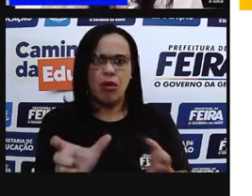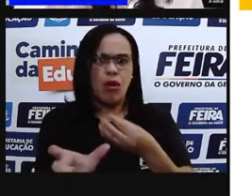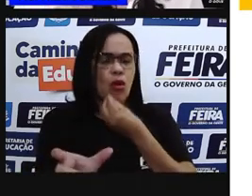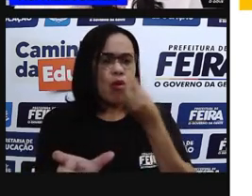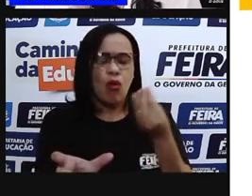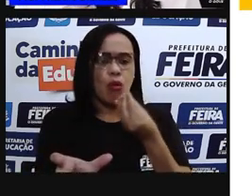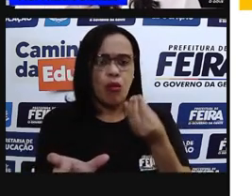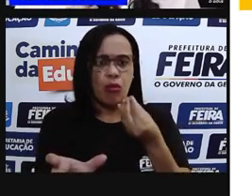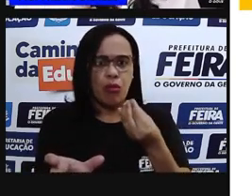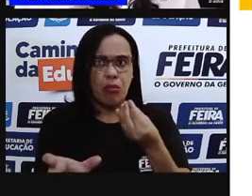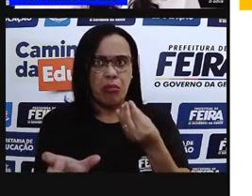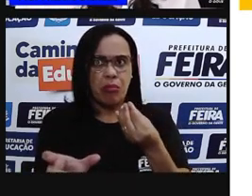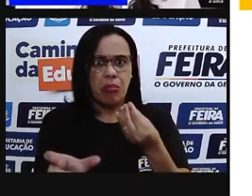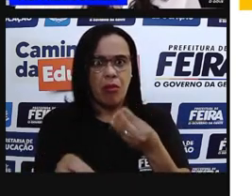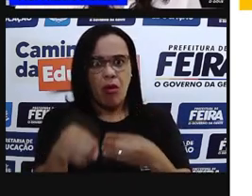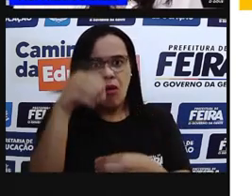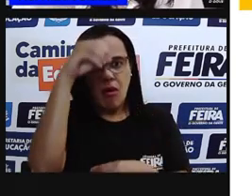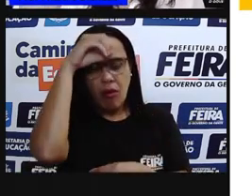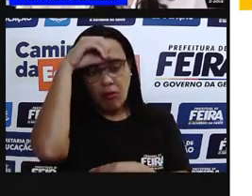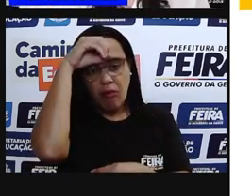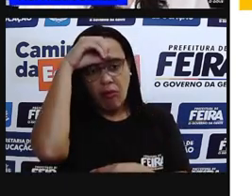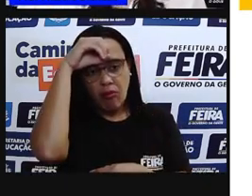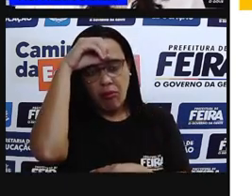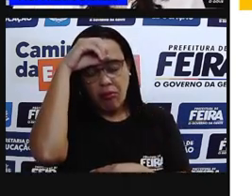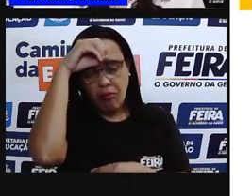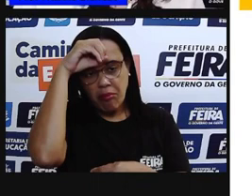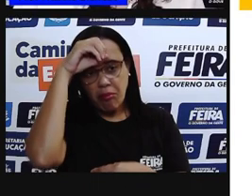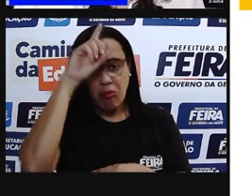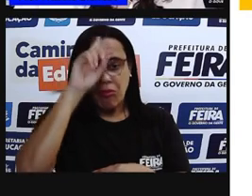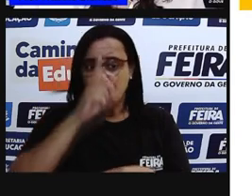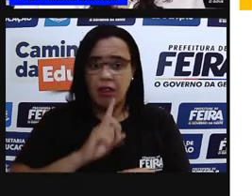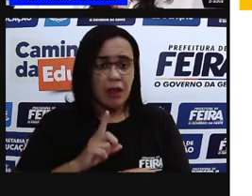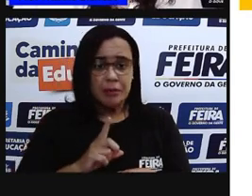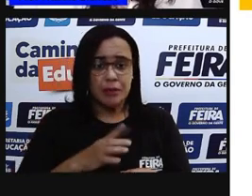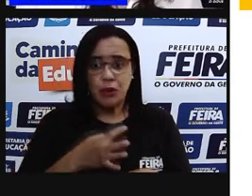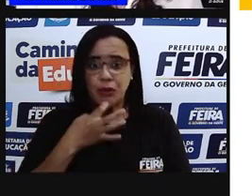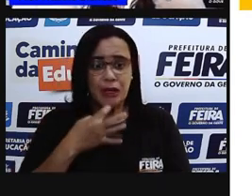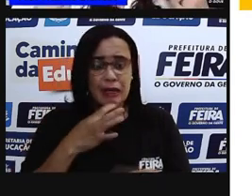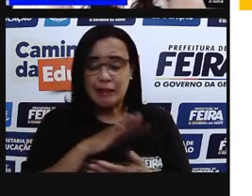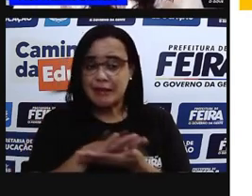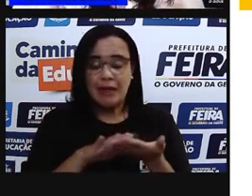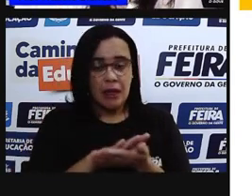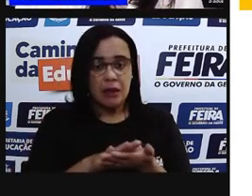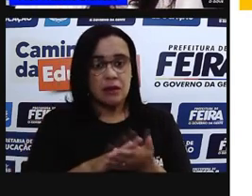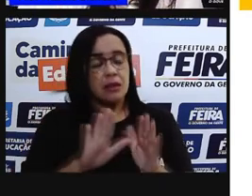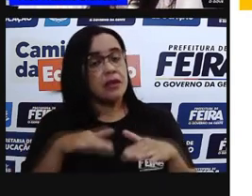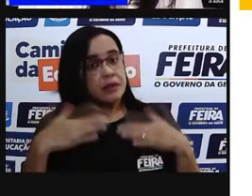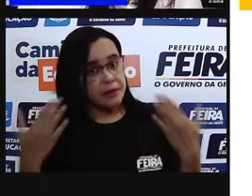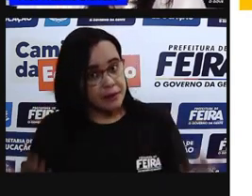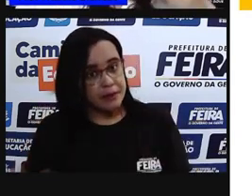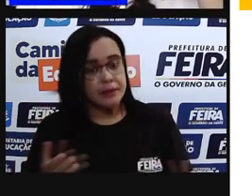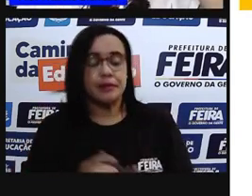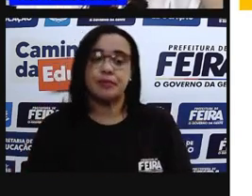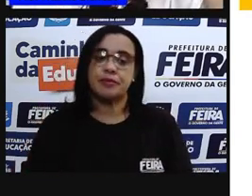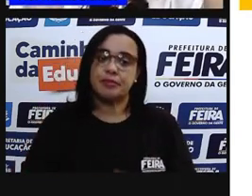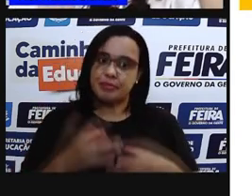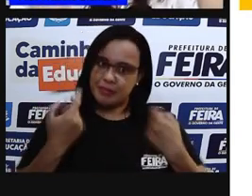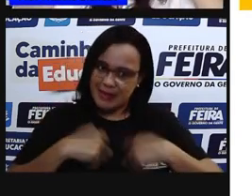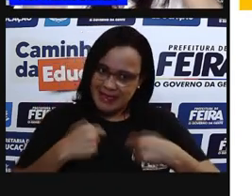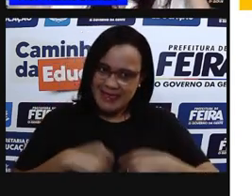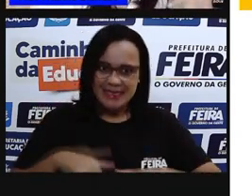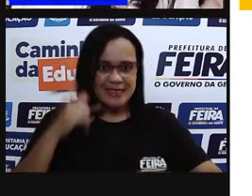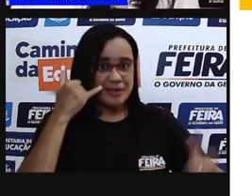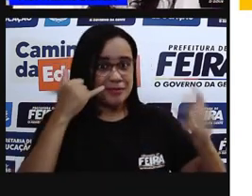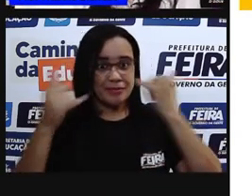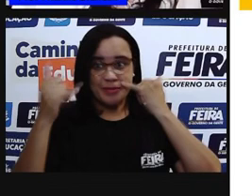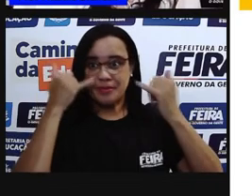coisas que vão implicar na nossa vida. E quando a gente fala de identidade, a gente também tem que discutir um pouco sobre essa nossa